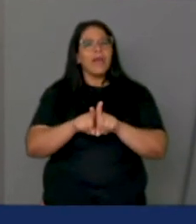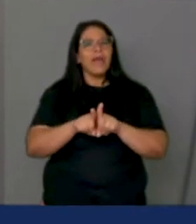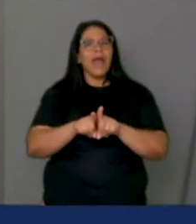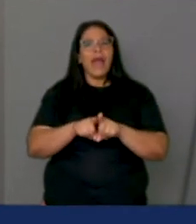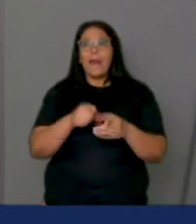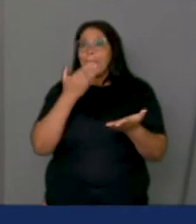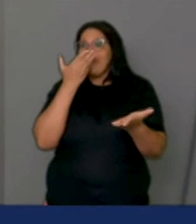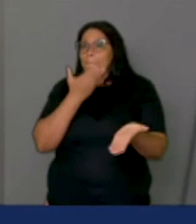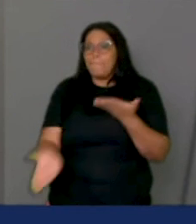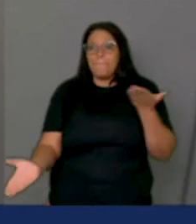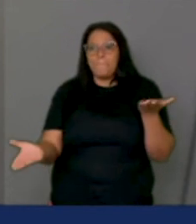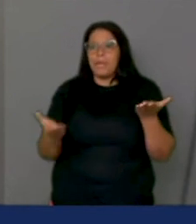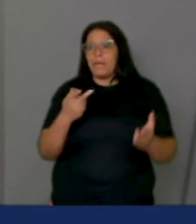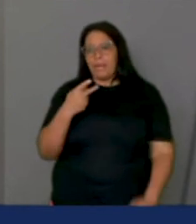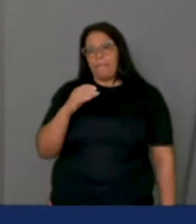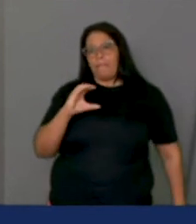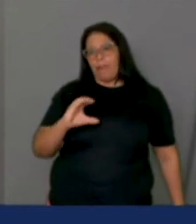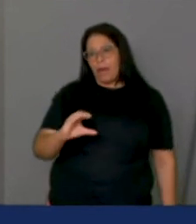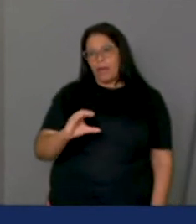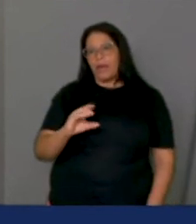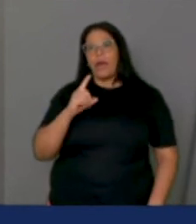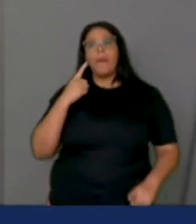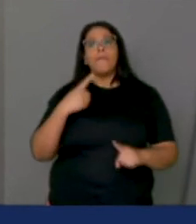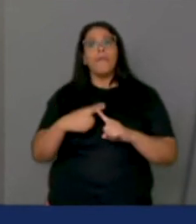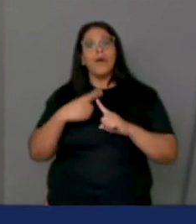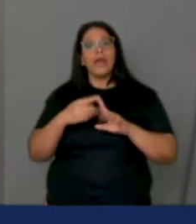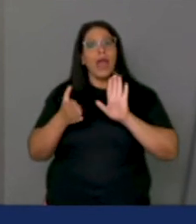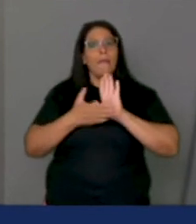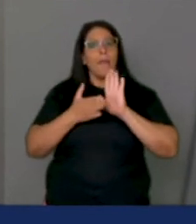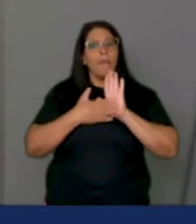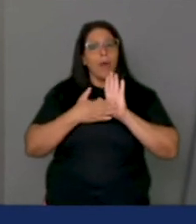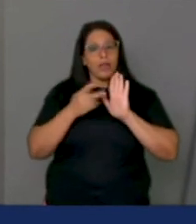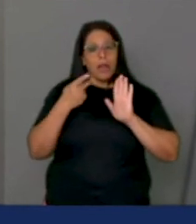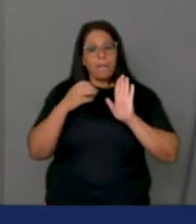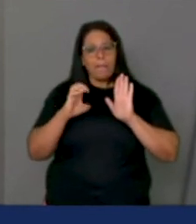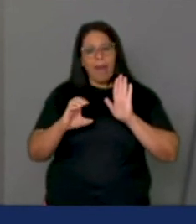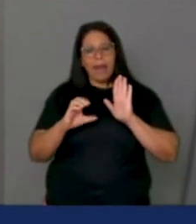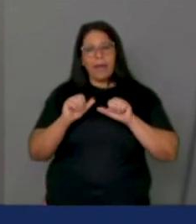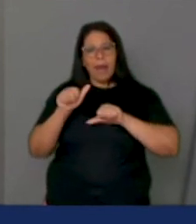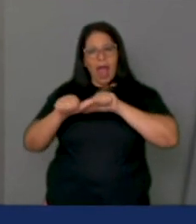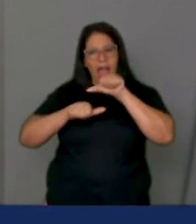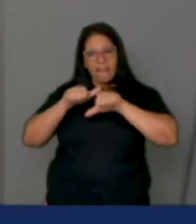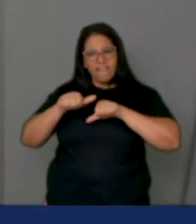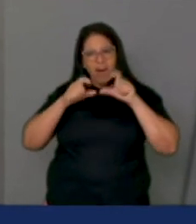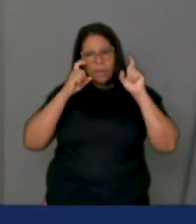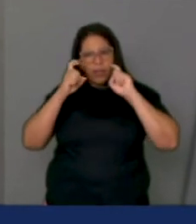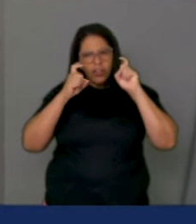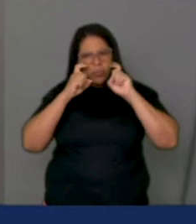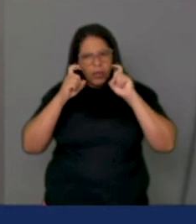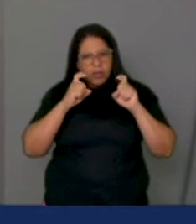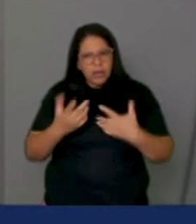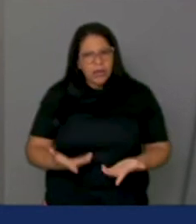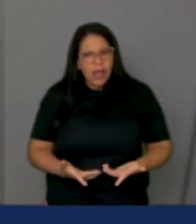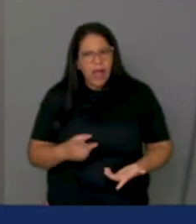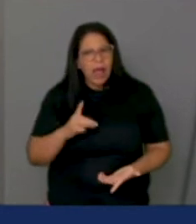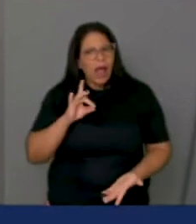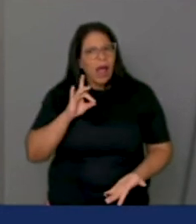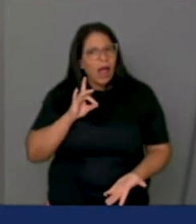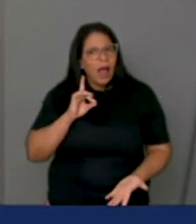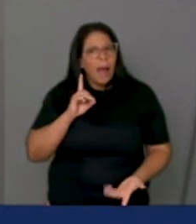PEC 32. Esta proposta, chamada pelo governo de reforma administrativa, é, na verdade, uma